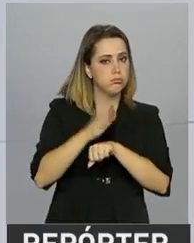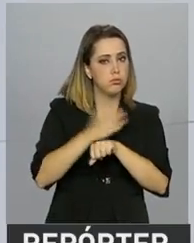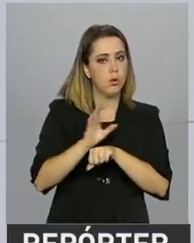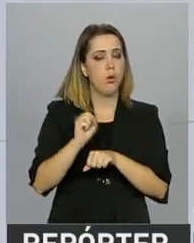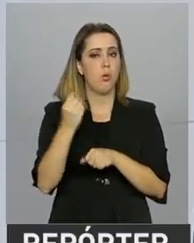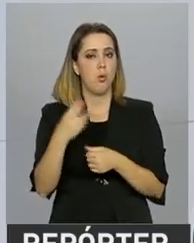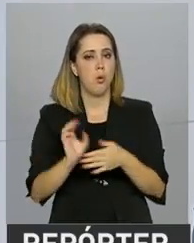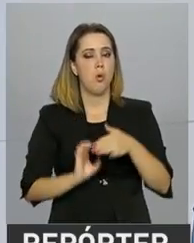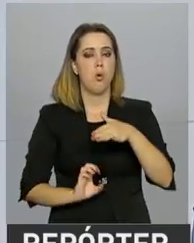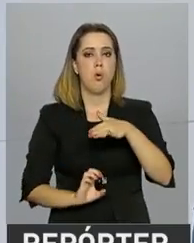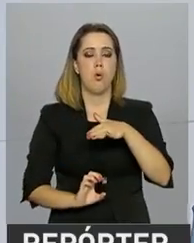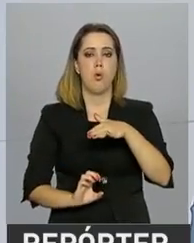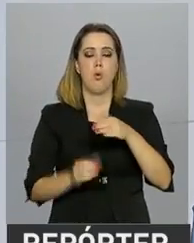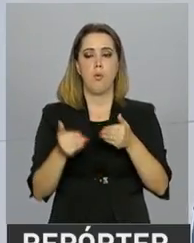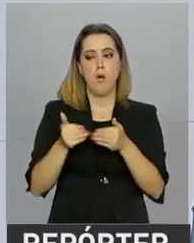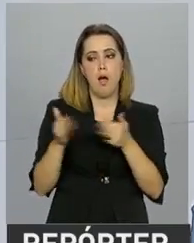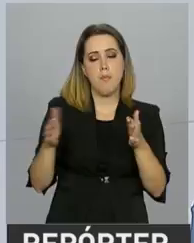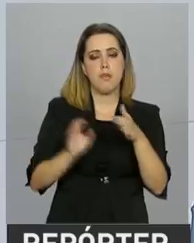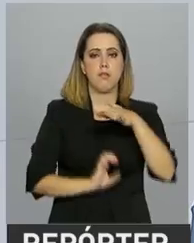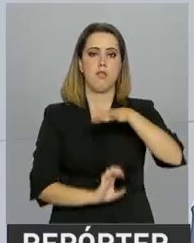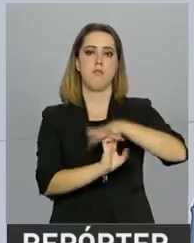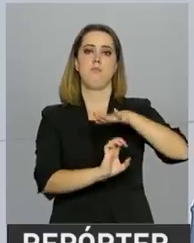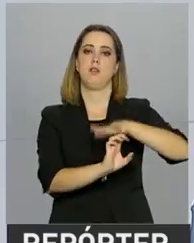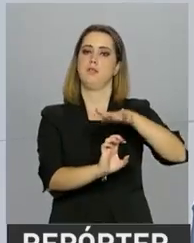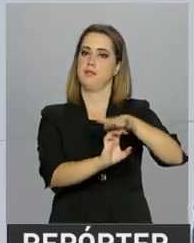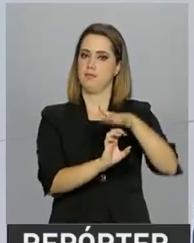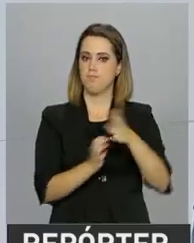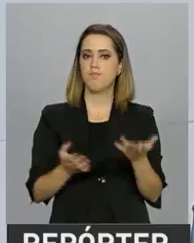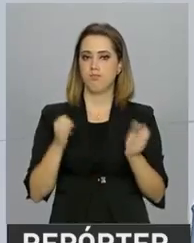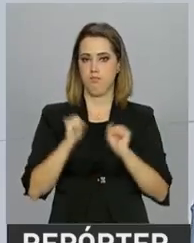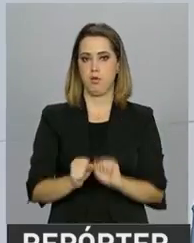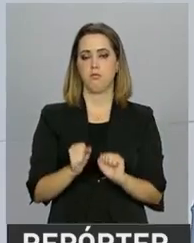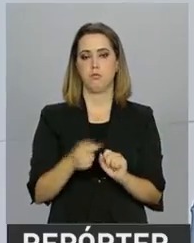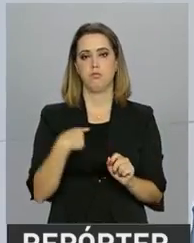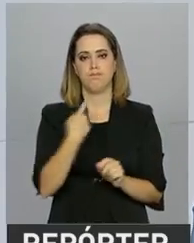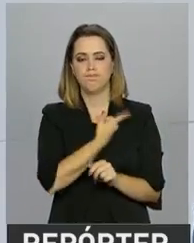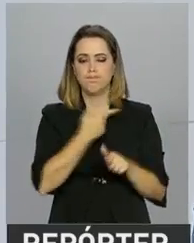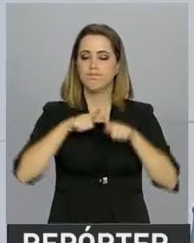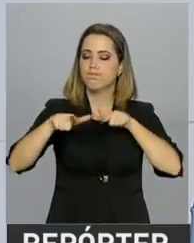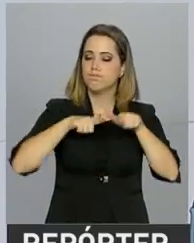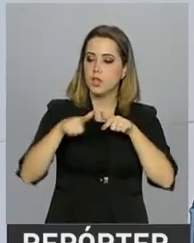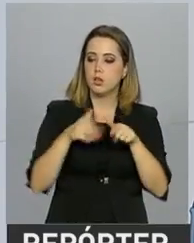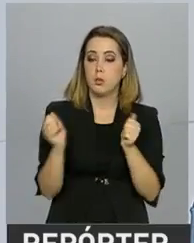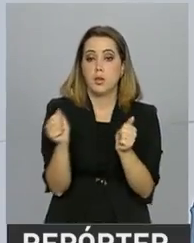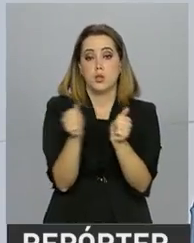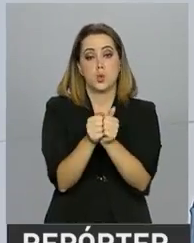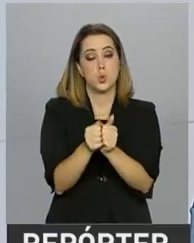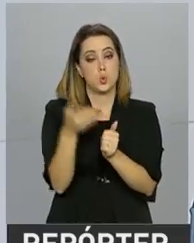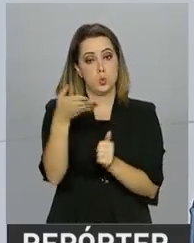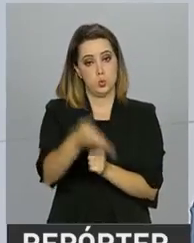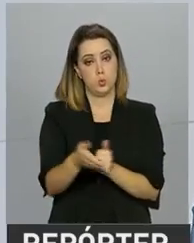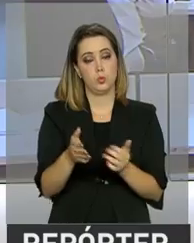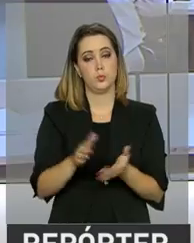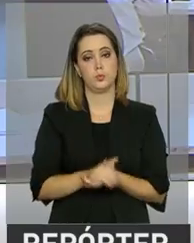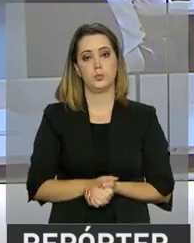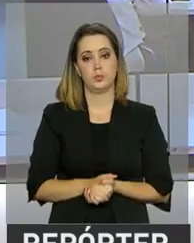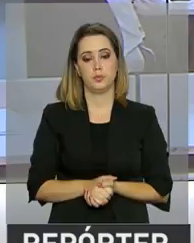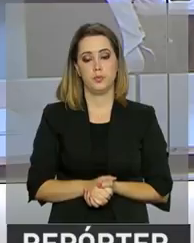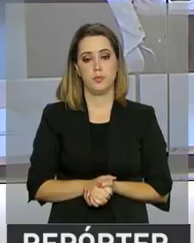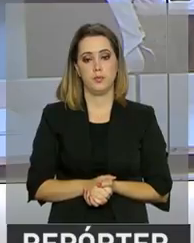para fazerem pequenos empreendimentos, para terem uma renda maior. Esse é um processo que nós estamos fazendo paralelo também ao Bolsa Família.